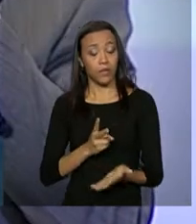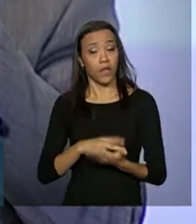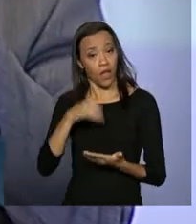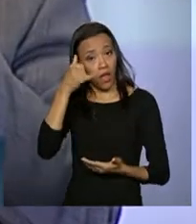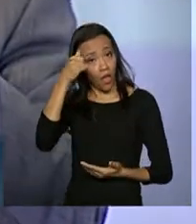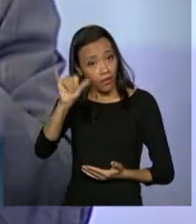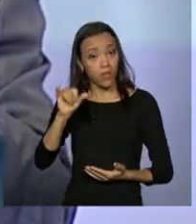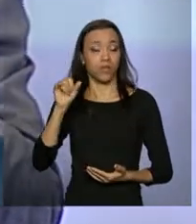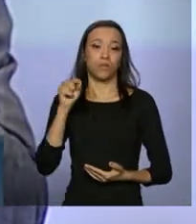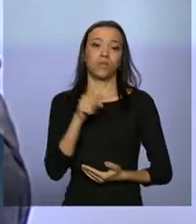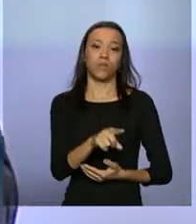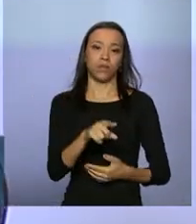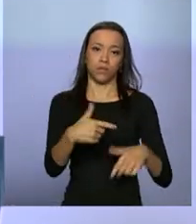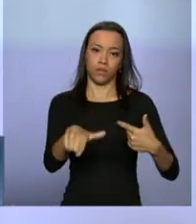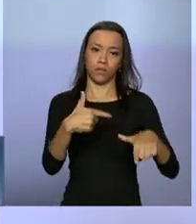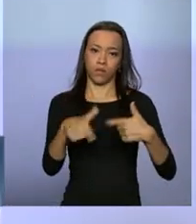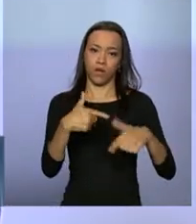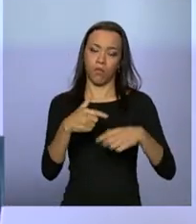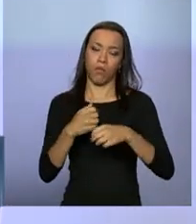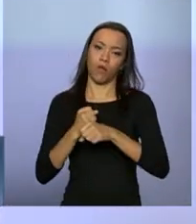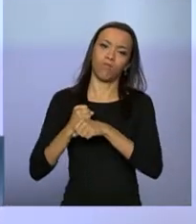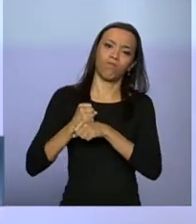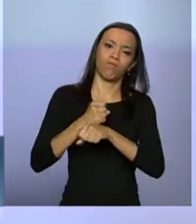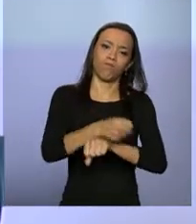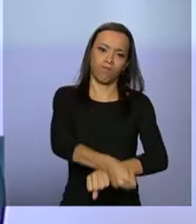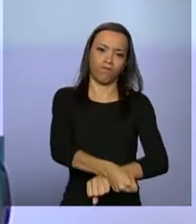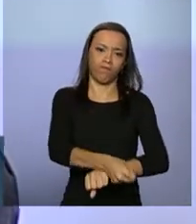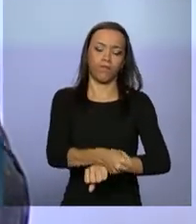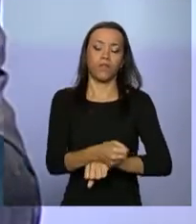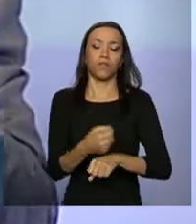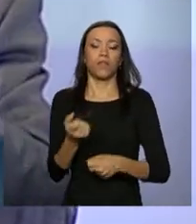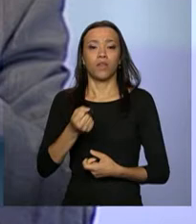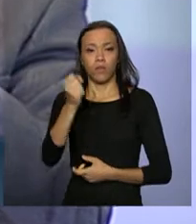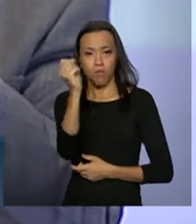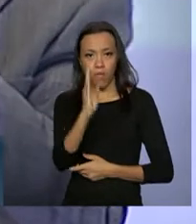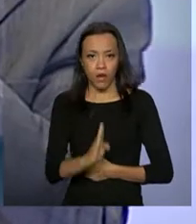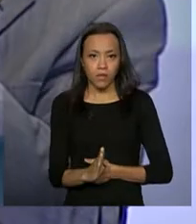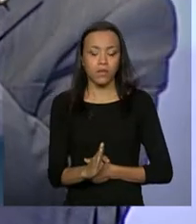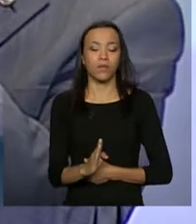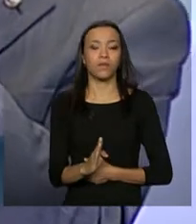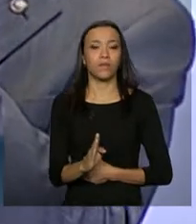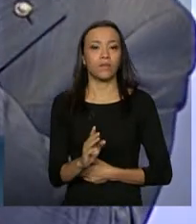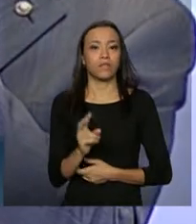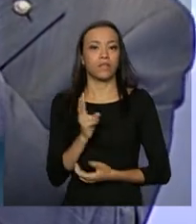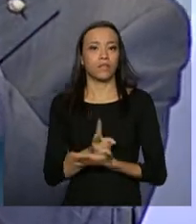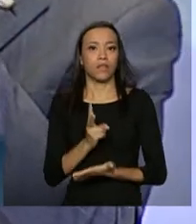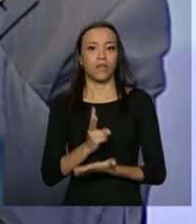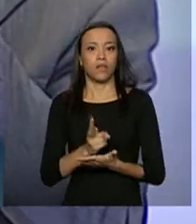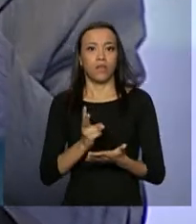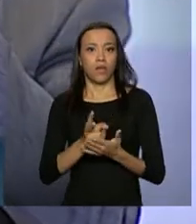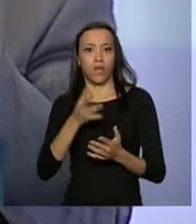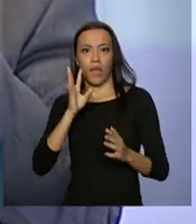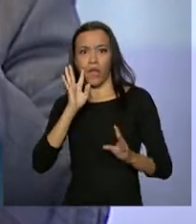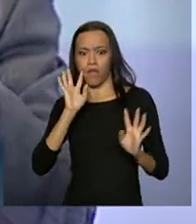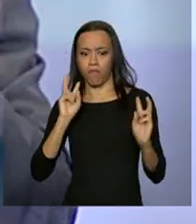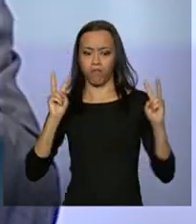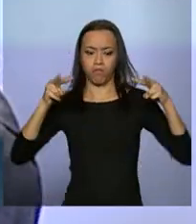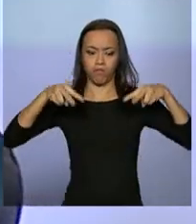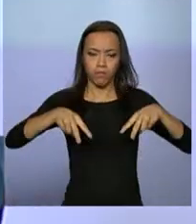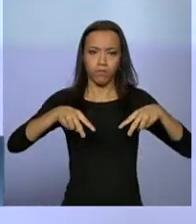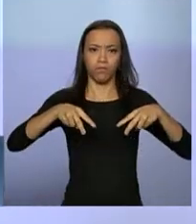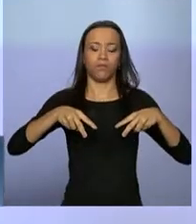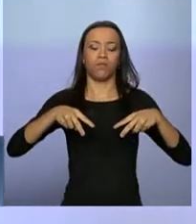que leva o Brasil a ser citado, leva o Brasil a ser observado e